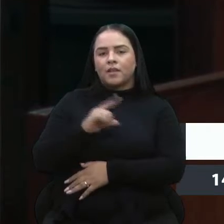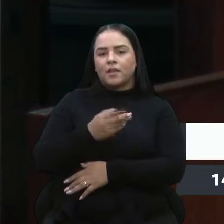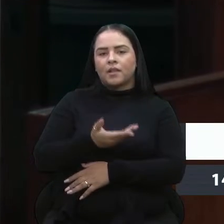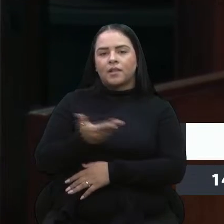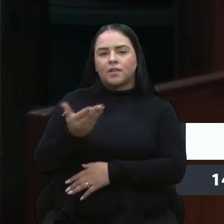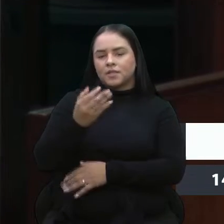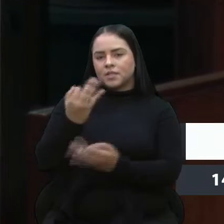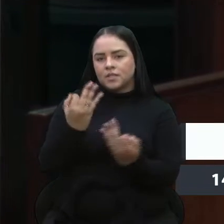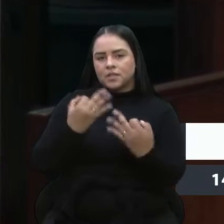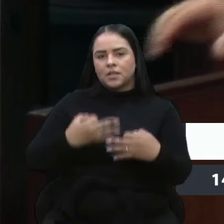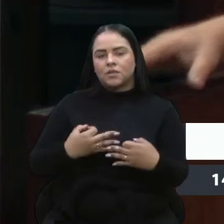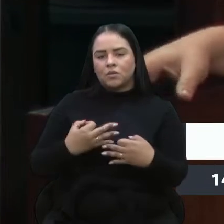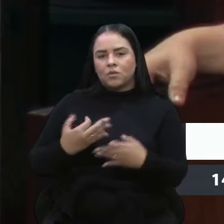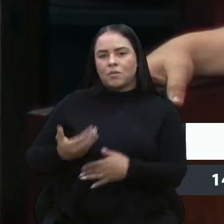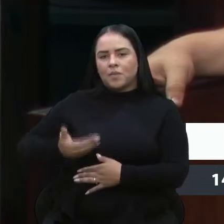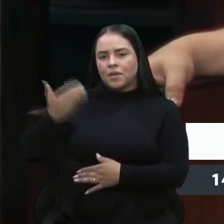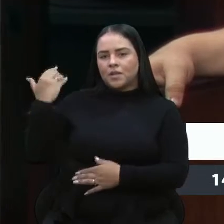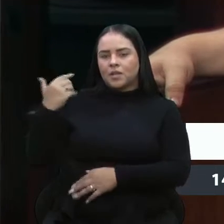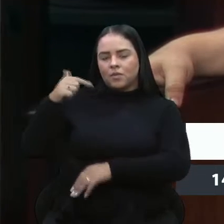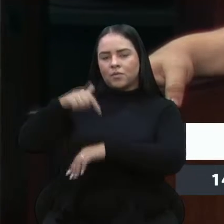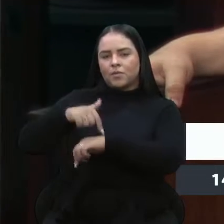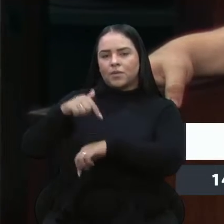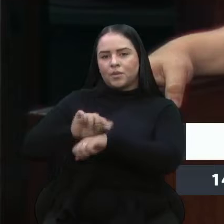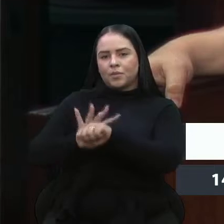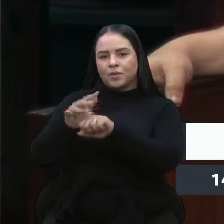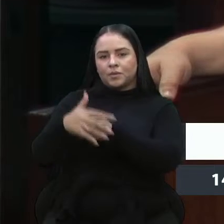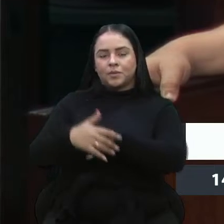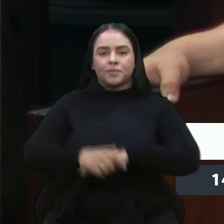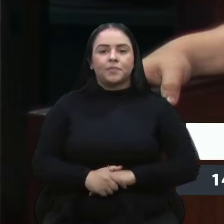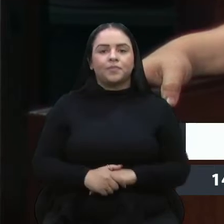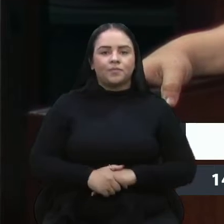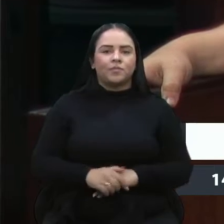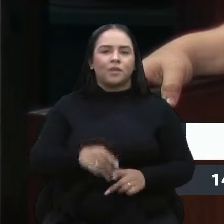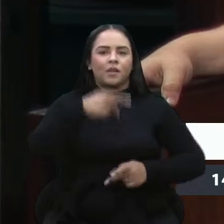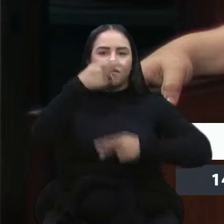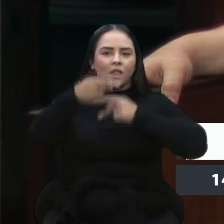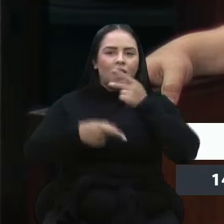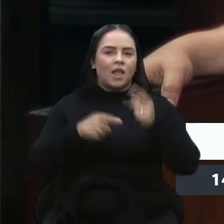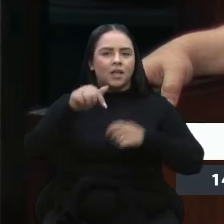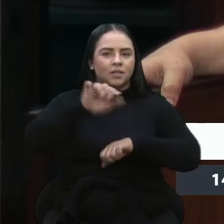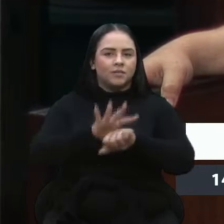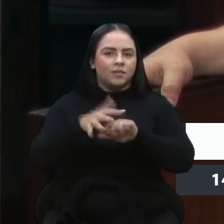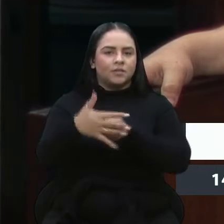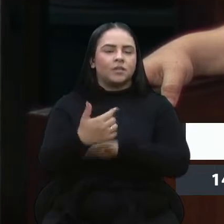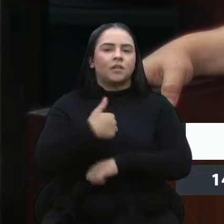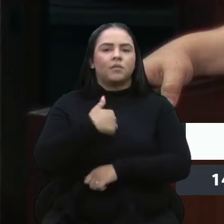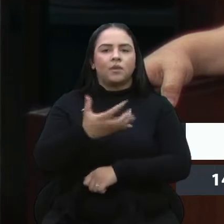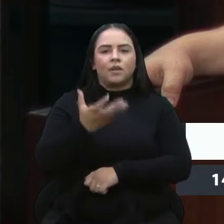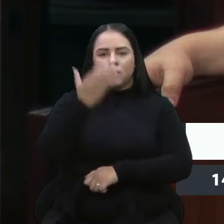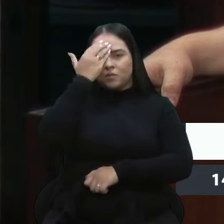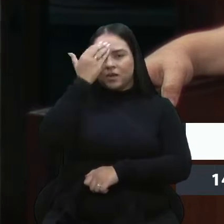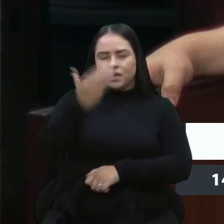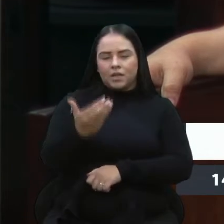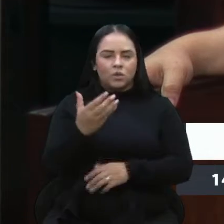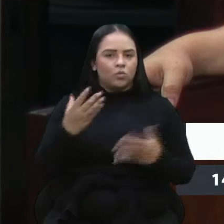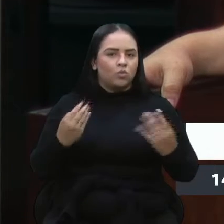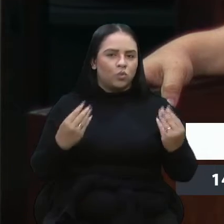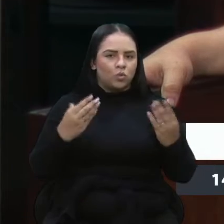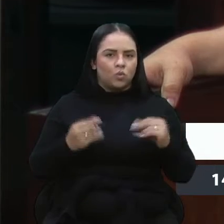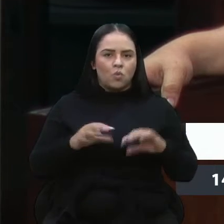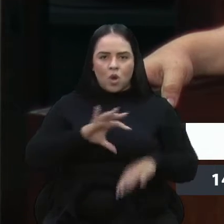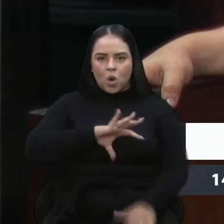certeza na época da pandemia. E falar de pandemia aqui, tenho que agradecer muito a coragem